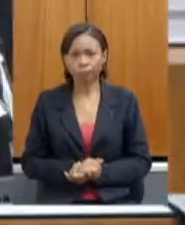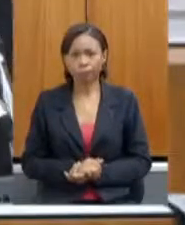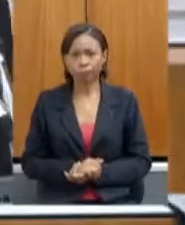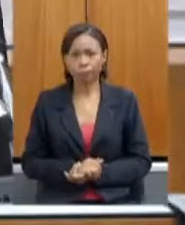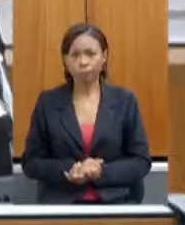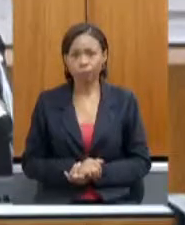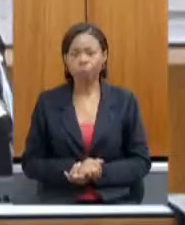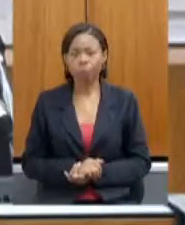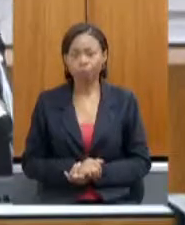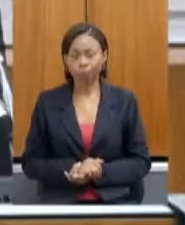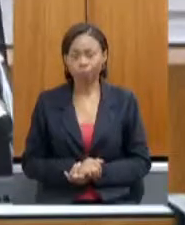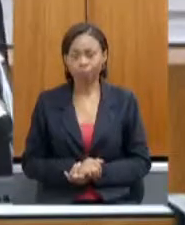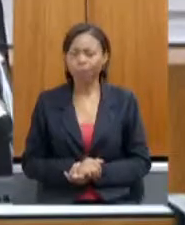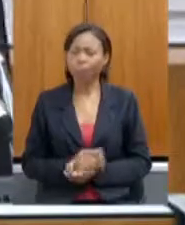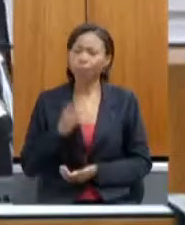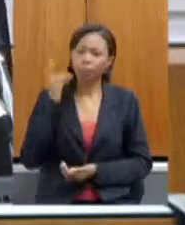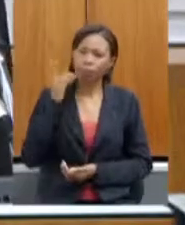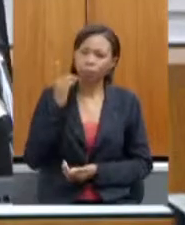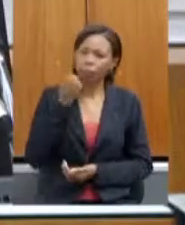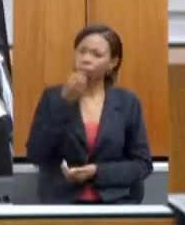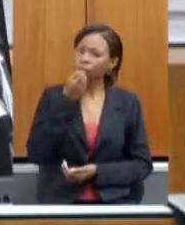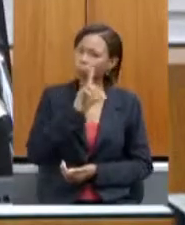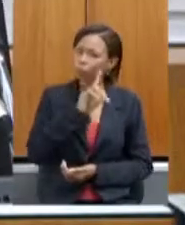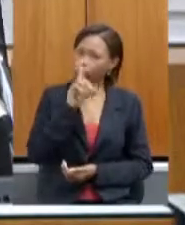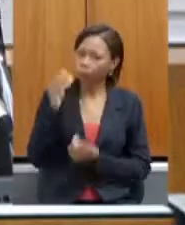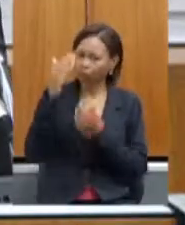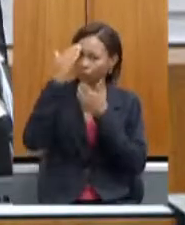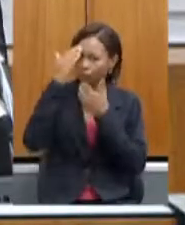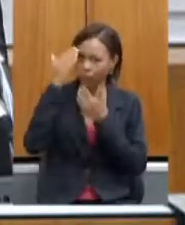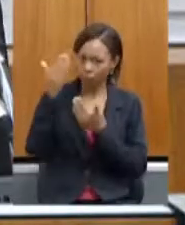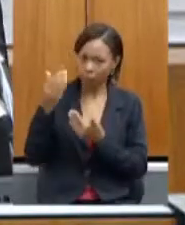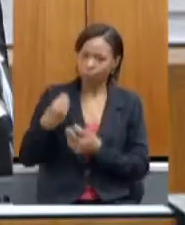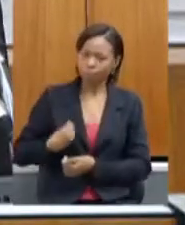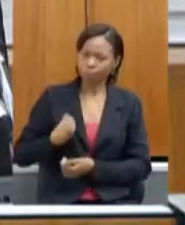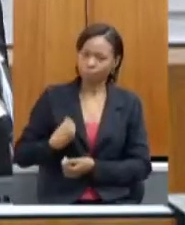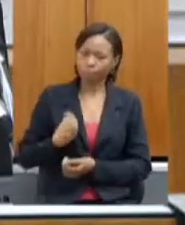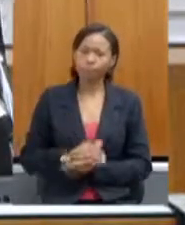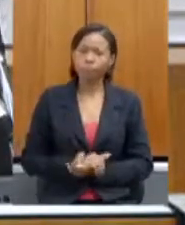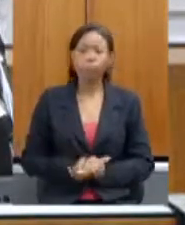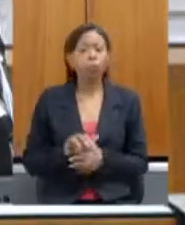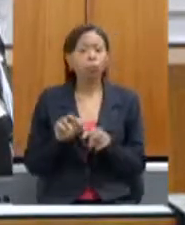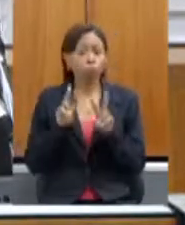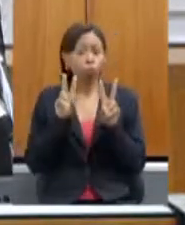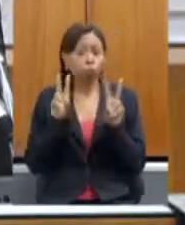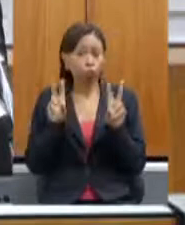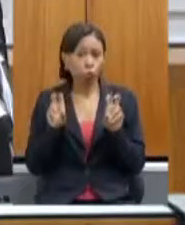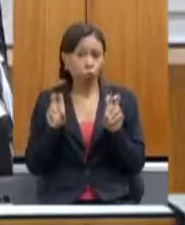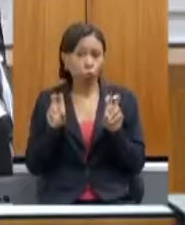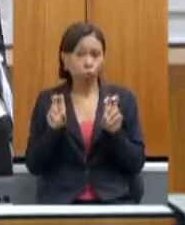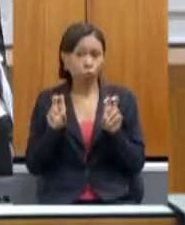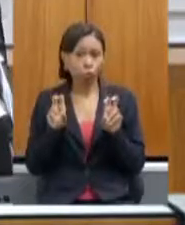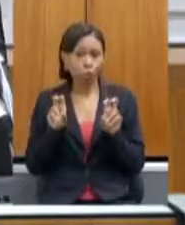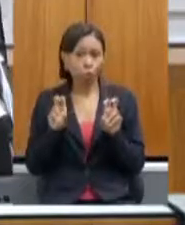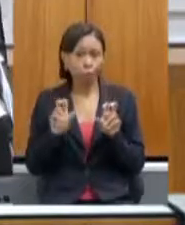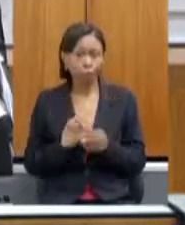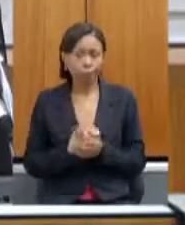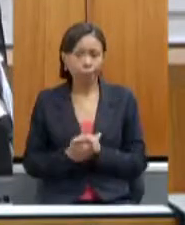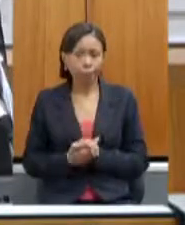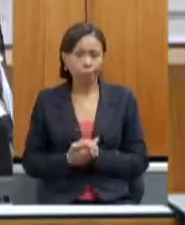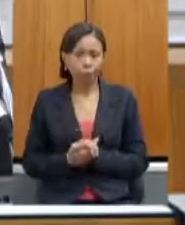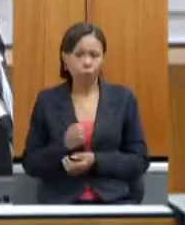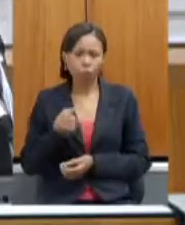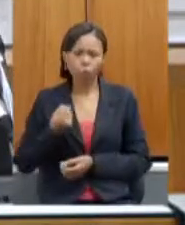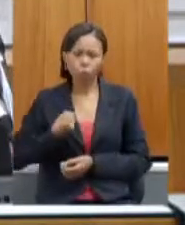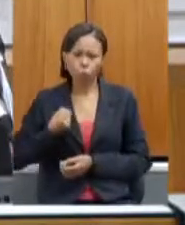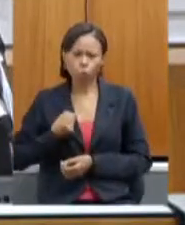Deputado Zé Reis, bom dia, muito obrigada pela participação. Em relação aos bons números, eu acho que eu esqueci de